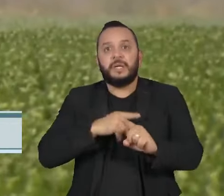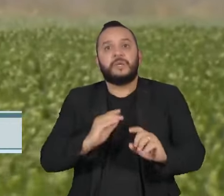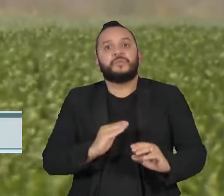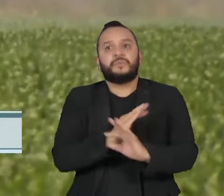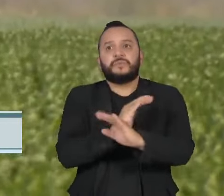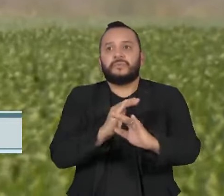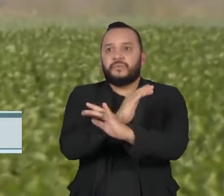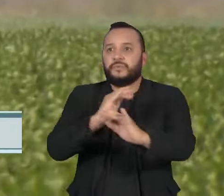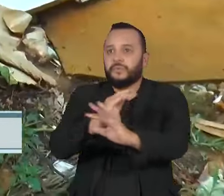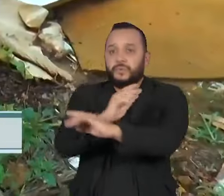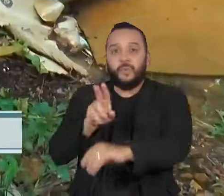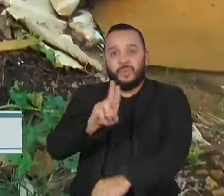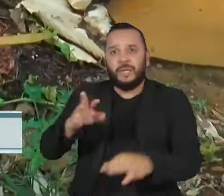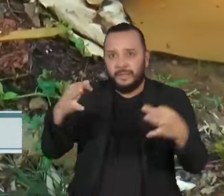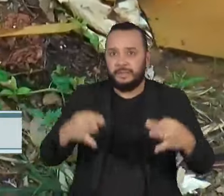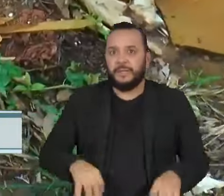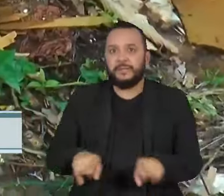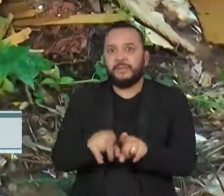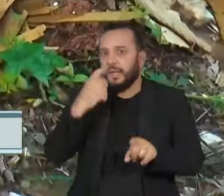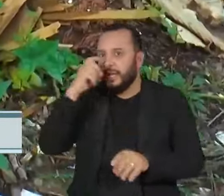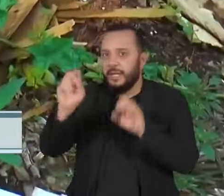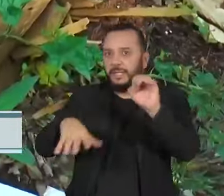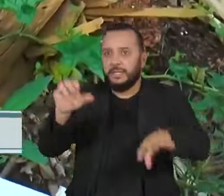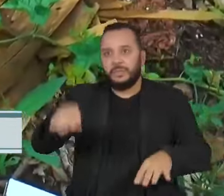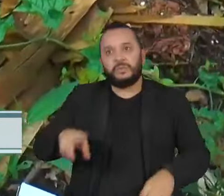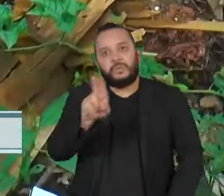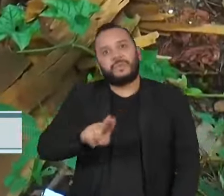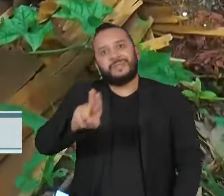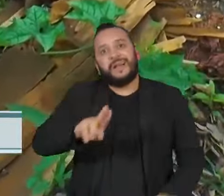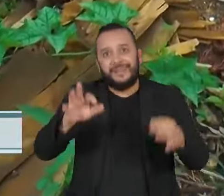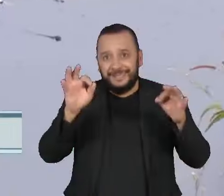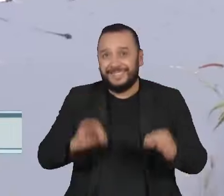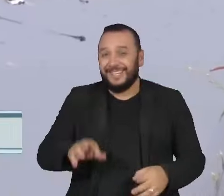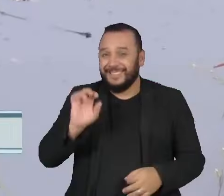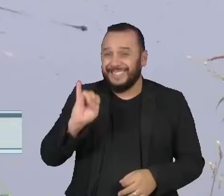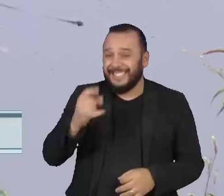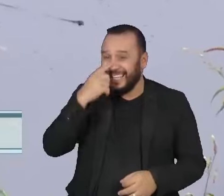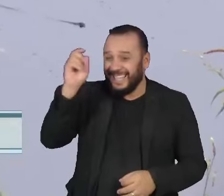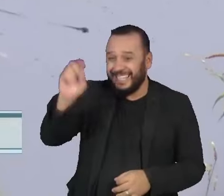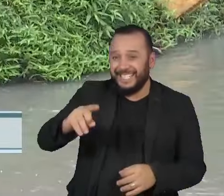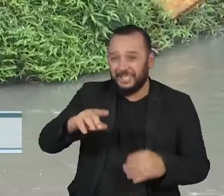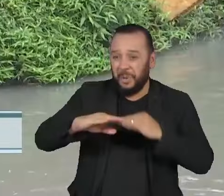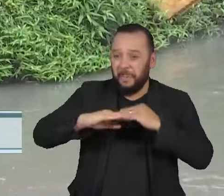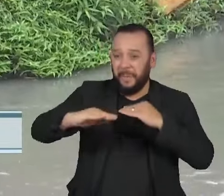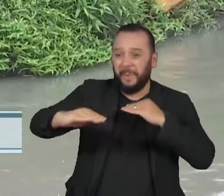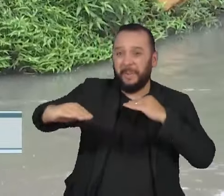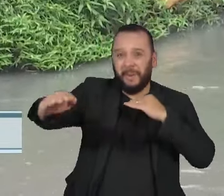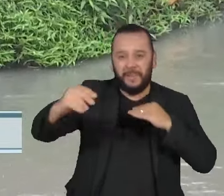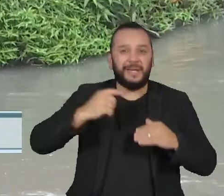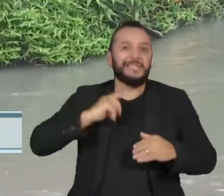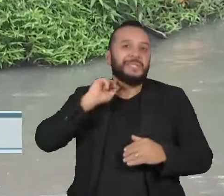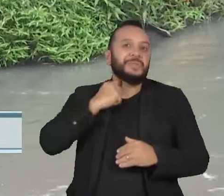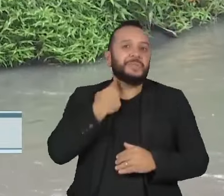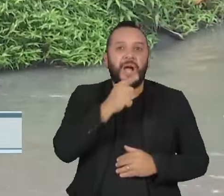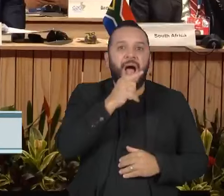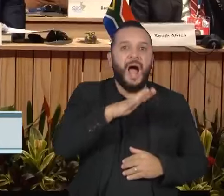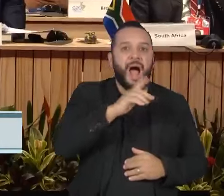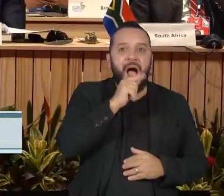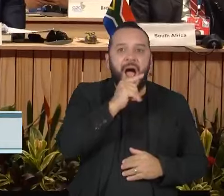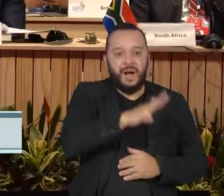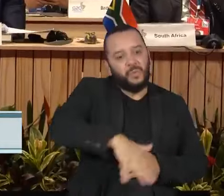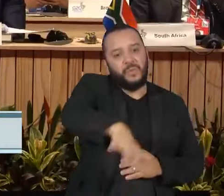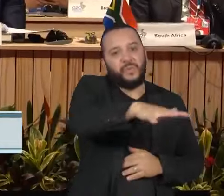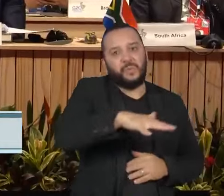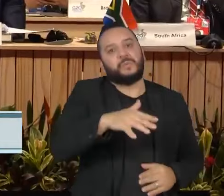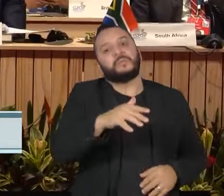hídricos do país e do lixo urbano, que, se deixado ao ar livre, pode contaminar as fontes de água da população. A